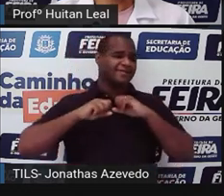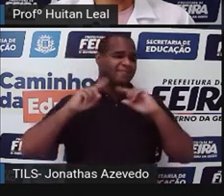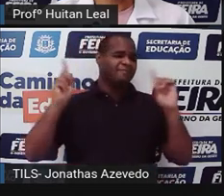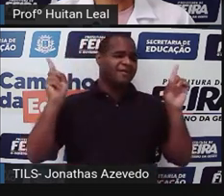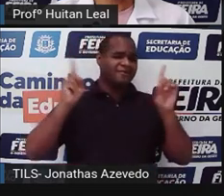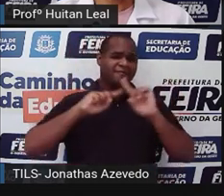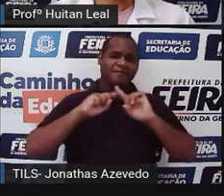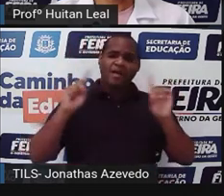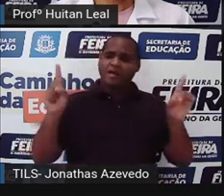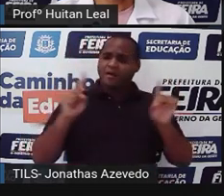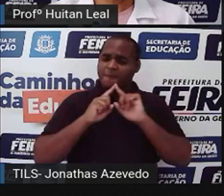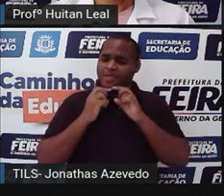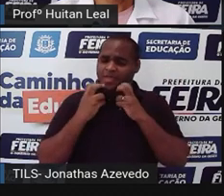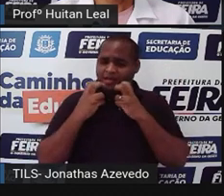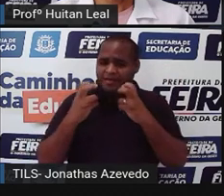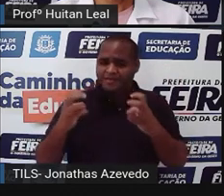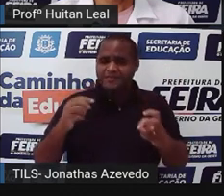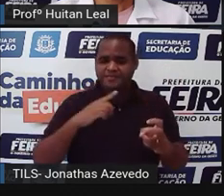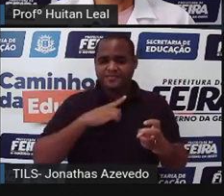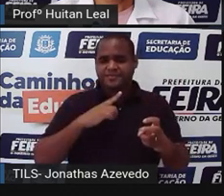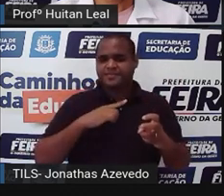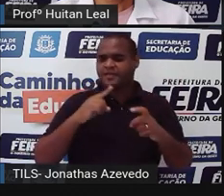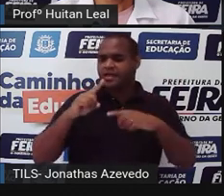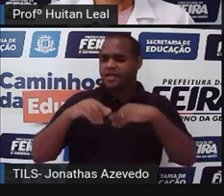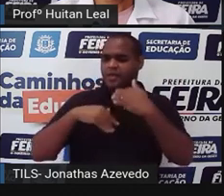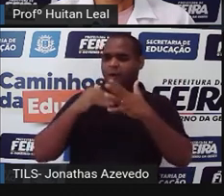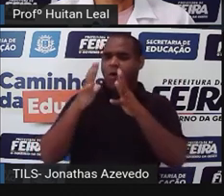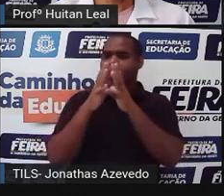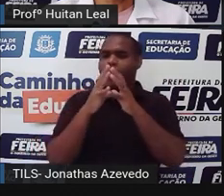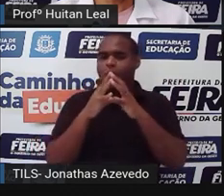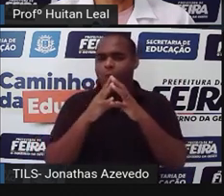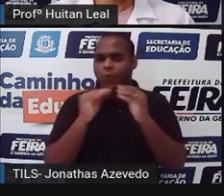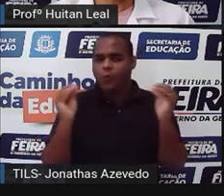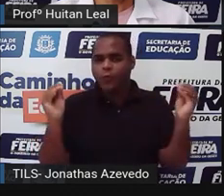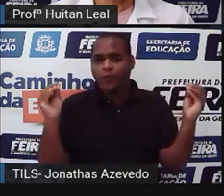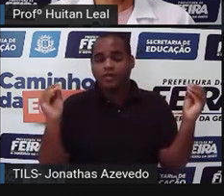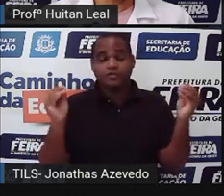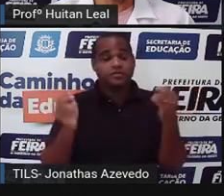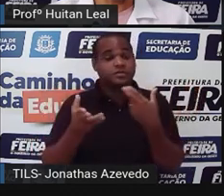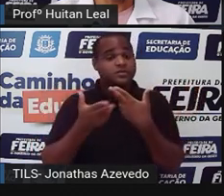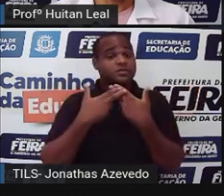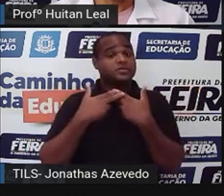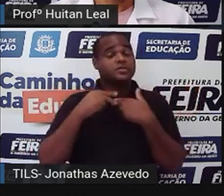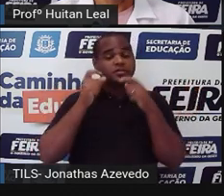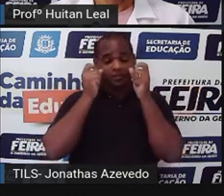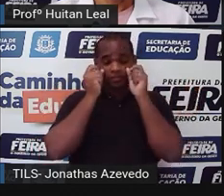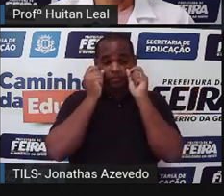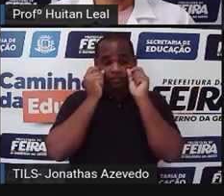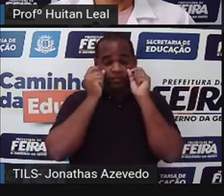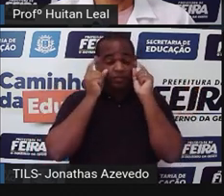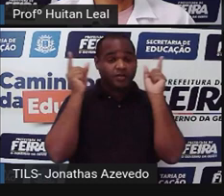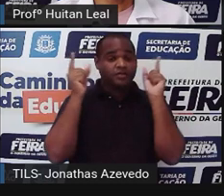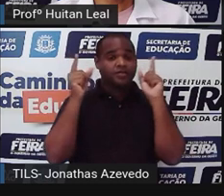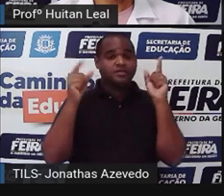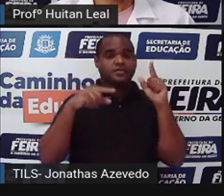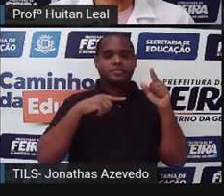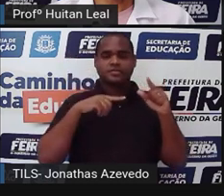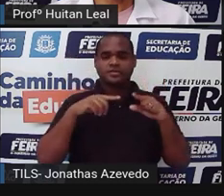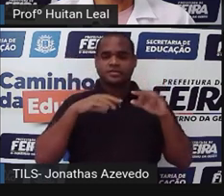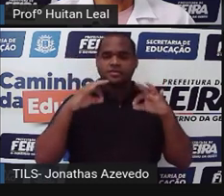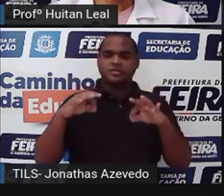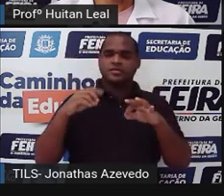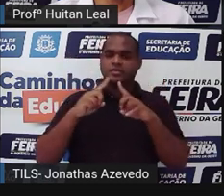Mas seu grito se quebrou, e ele desapareceu como um pesadelo ao despertar. Com o espelho